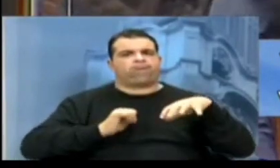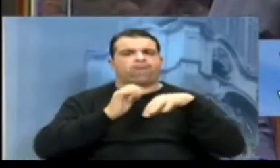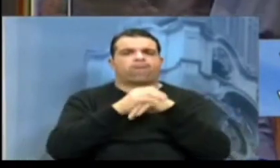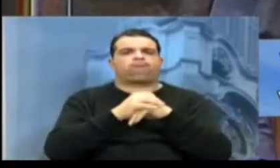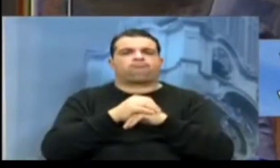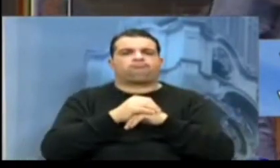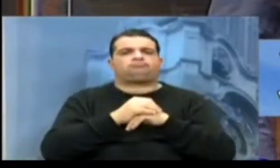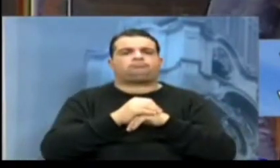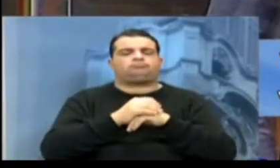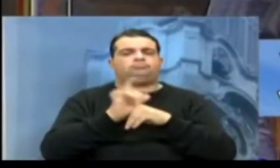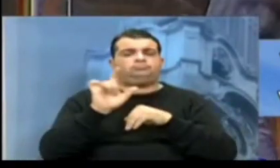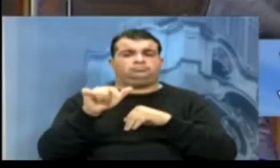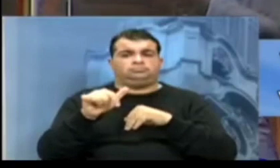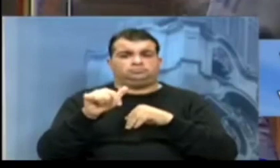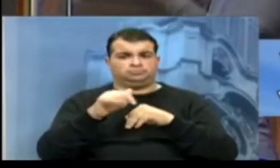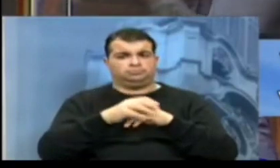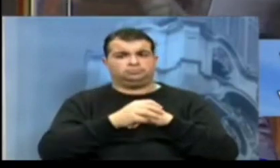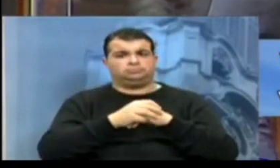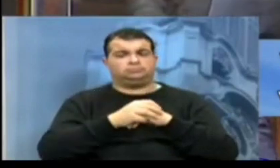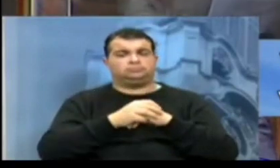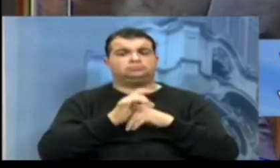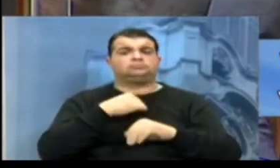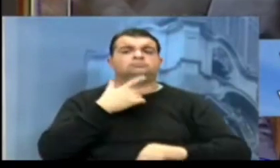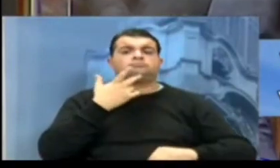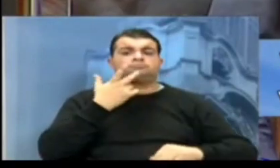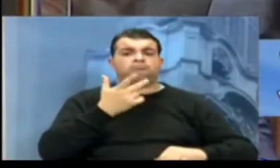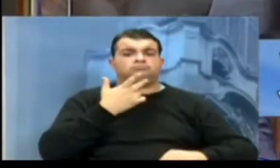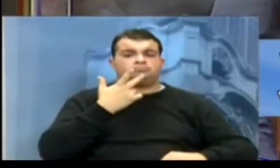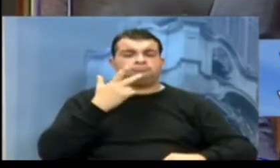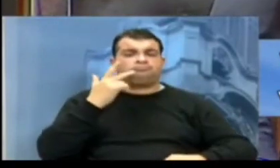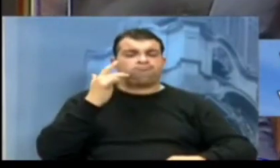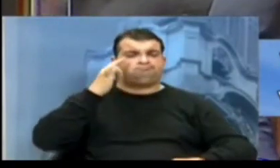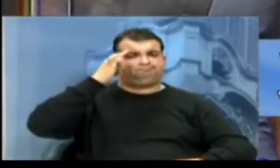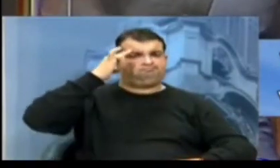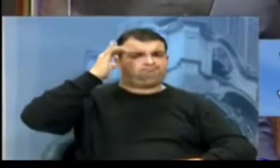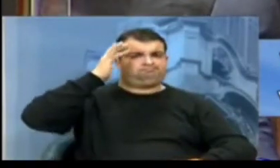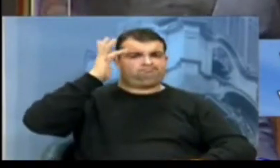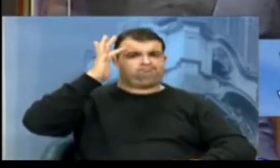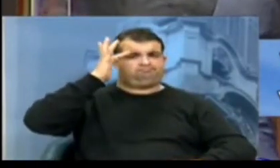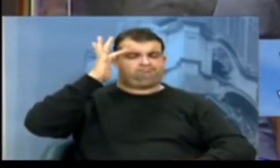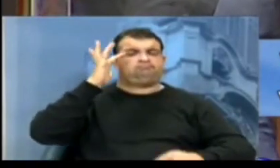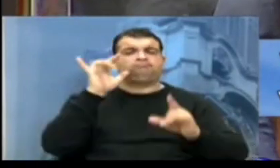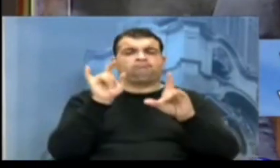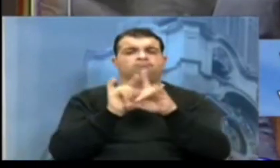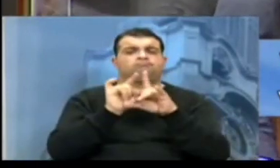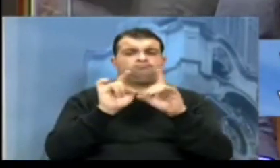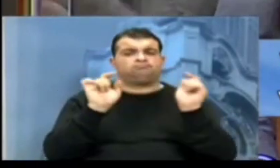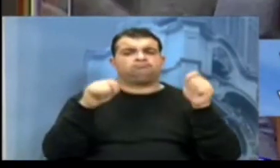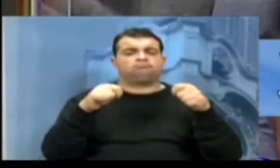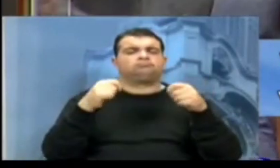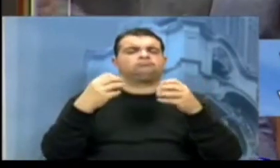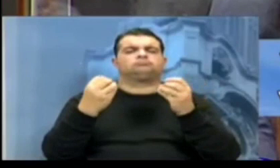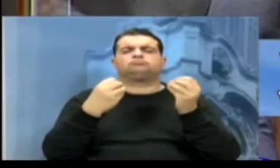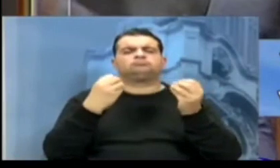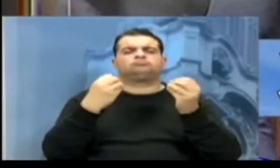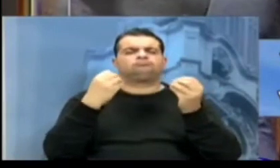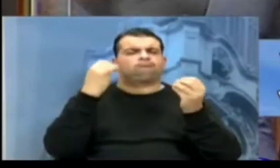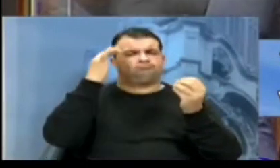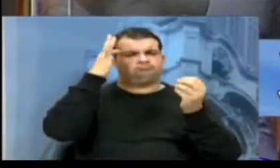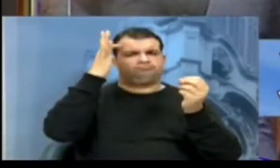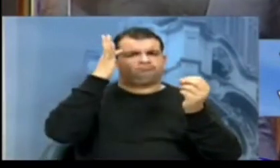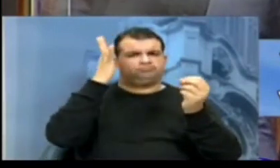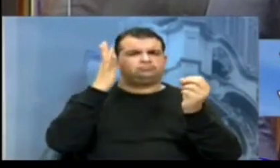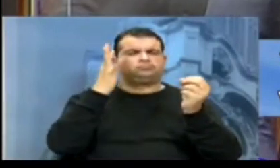Dessa forma, deixo aqui a reflexão também para nós entendermos qual o papel que a